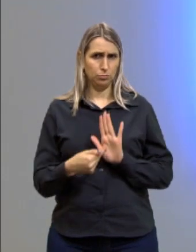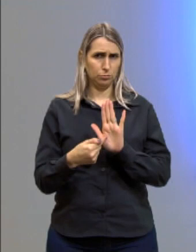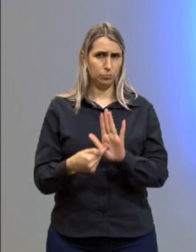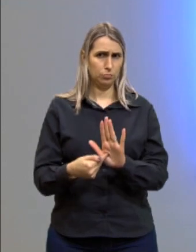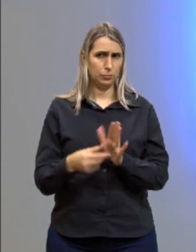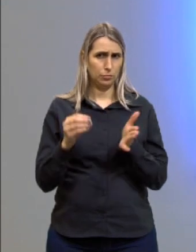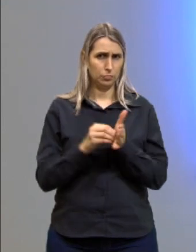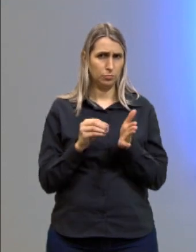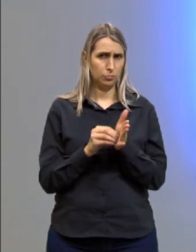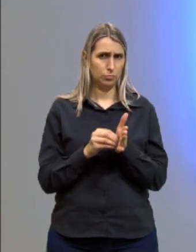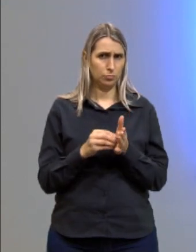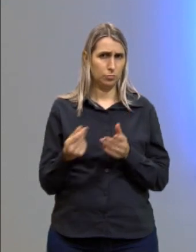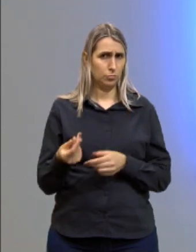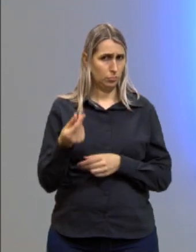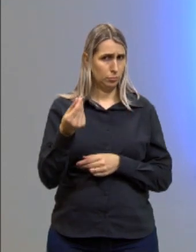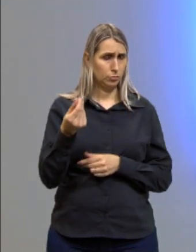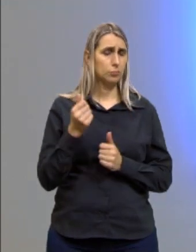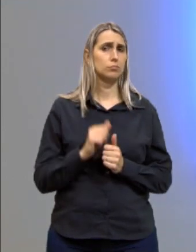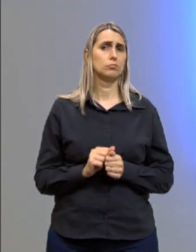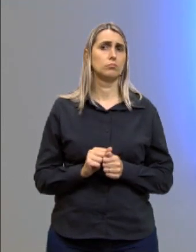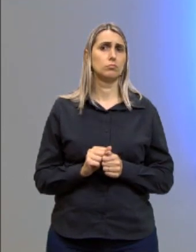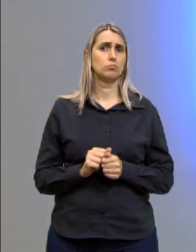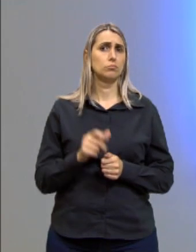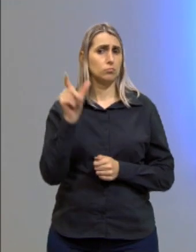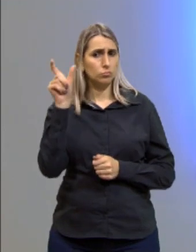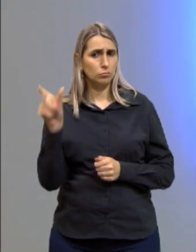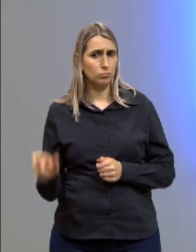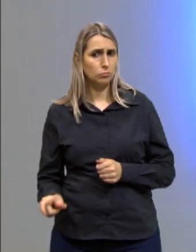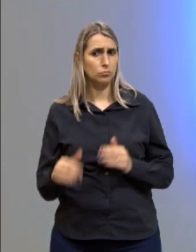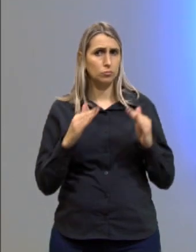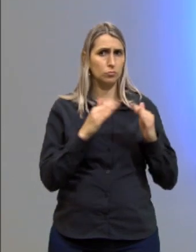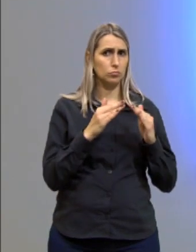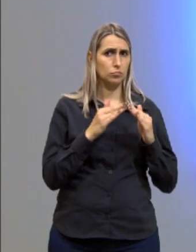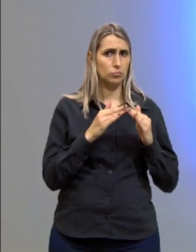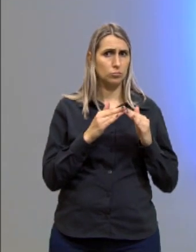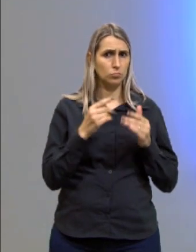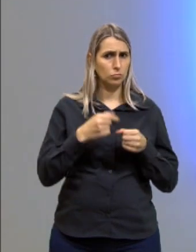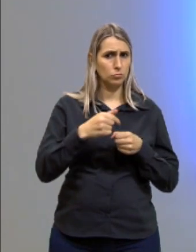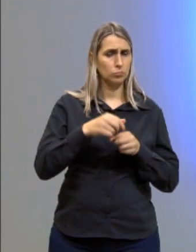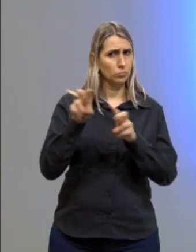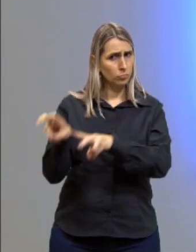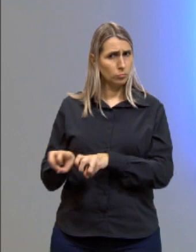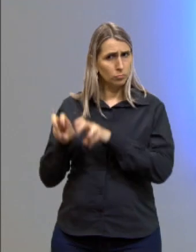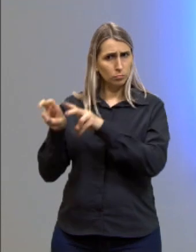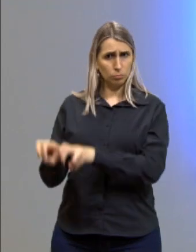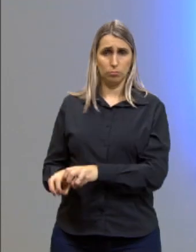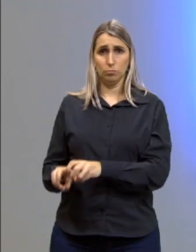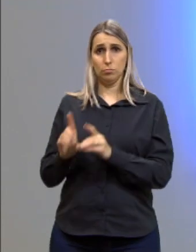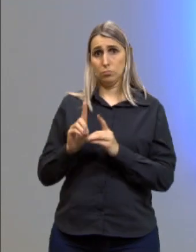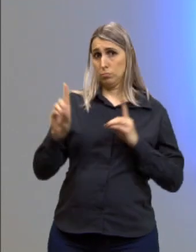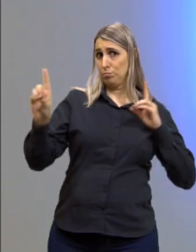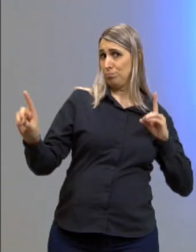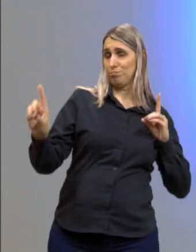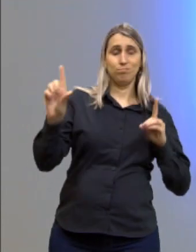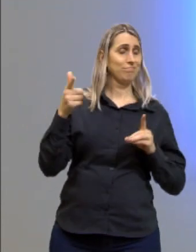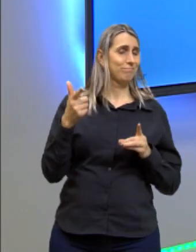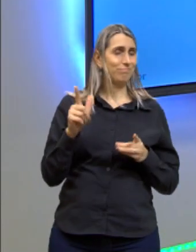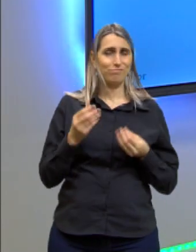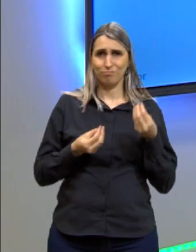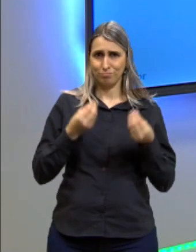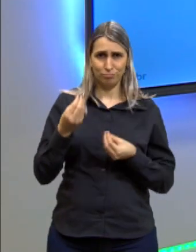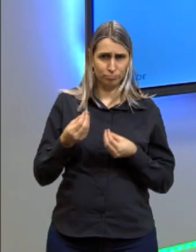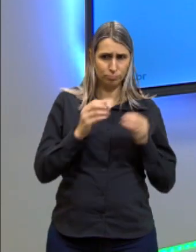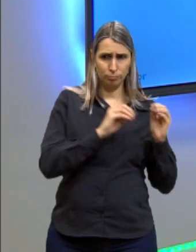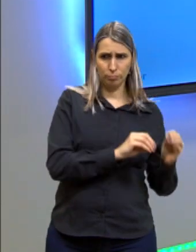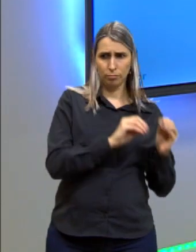insuficiência de recursos das pessoas que moram em cidades do interior e não tem como